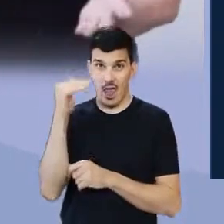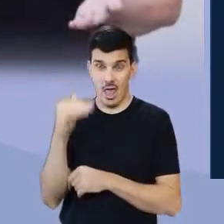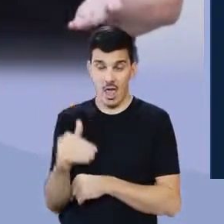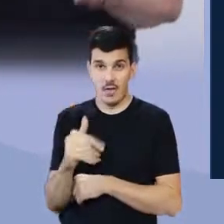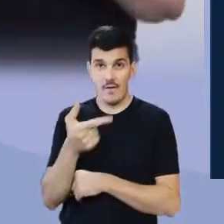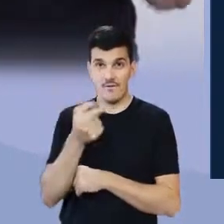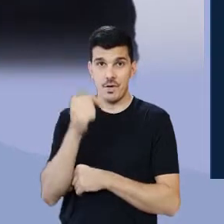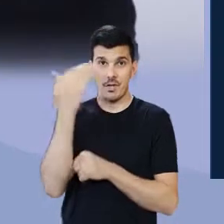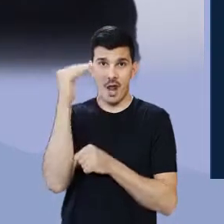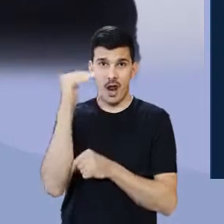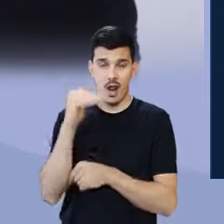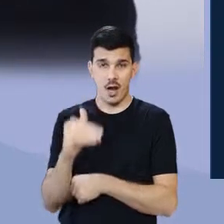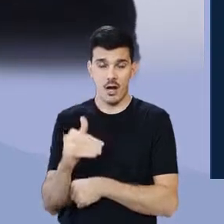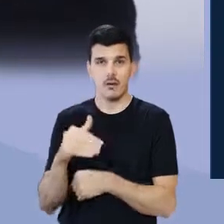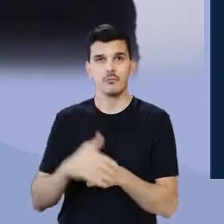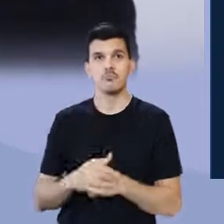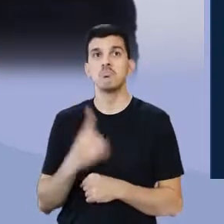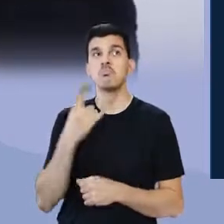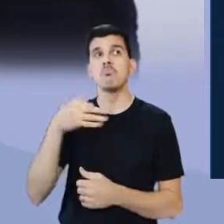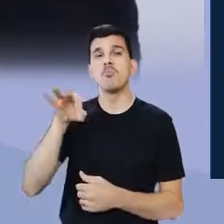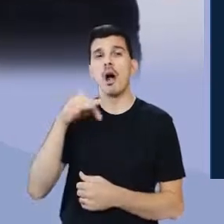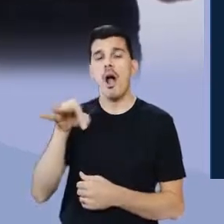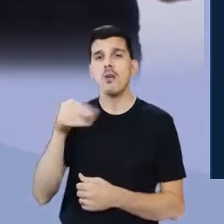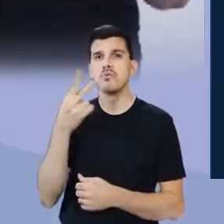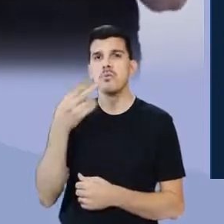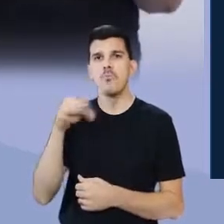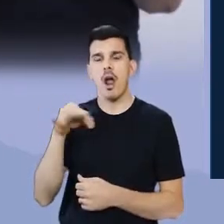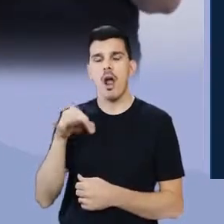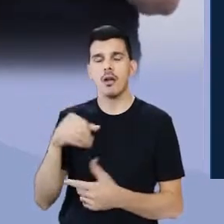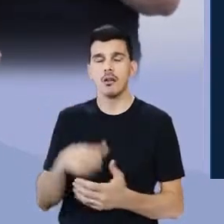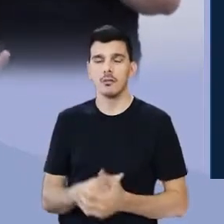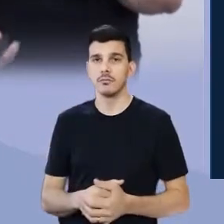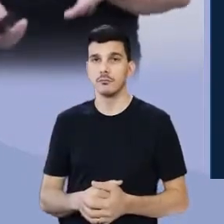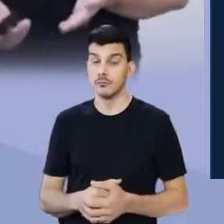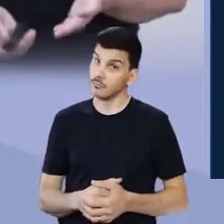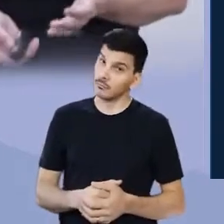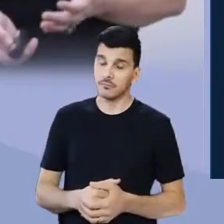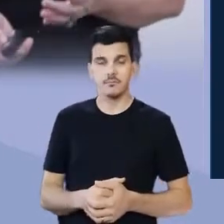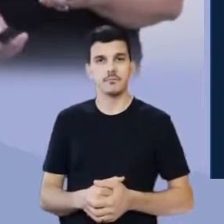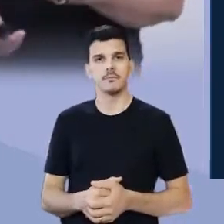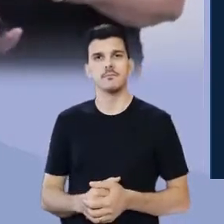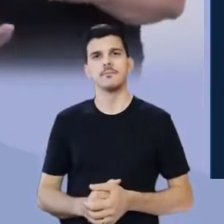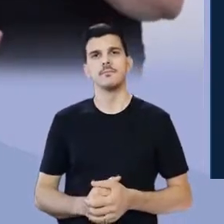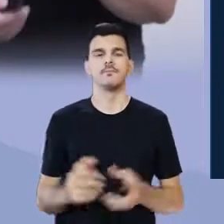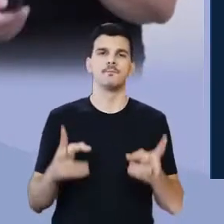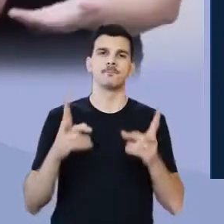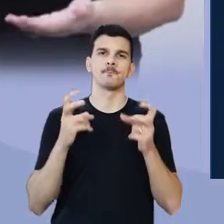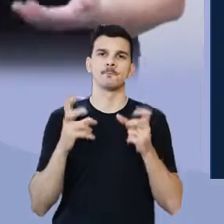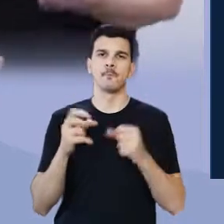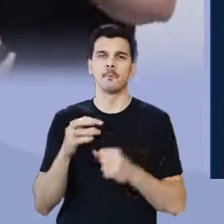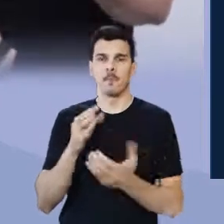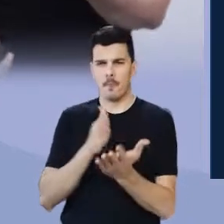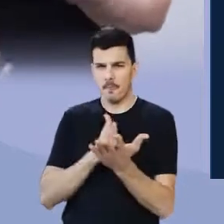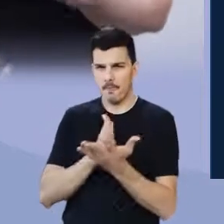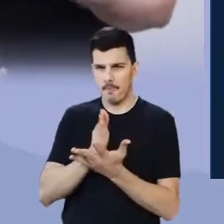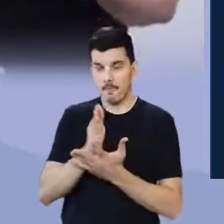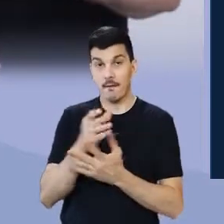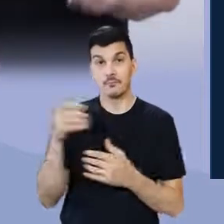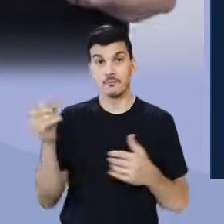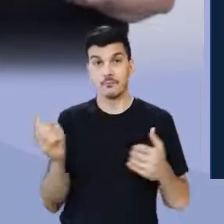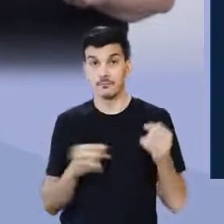20 linhas? Uma página? Duas? Então você nota que a tendência é